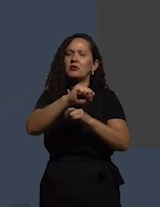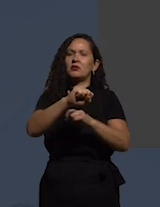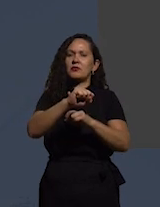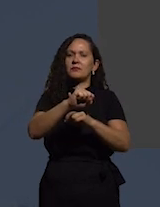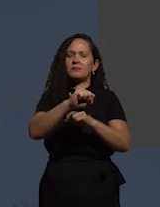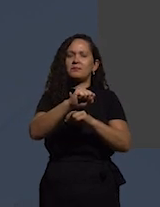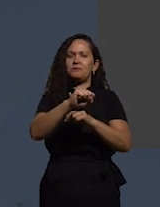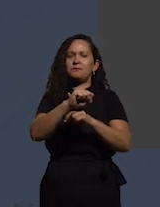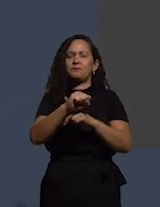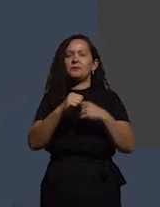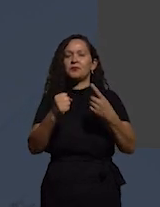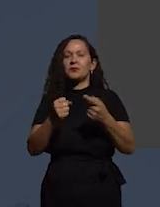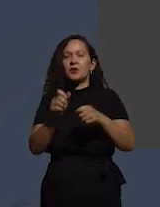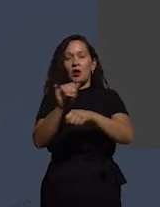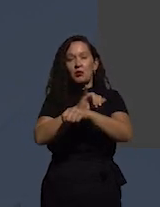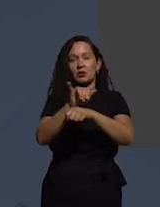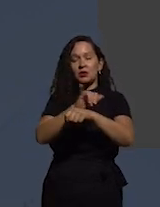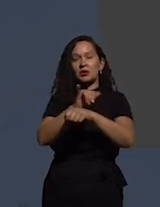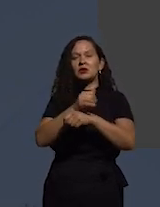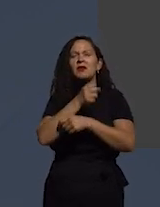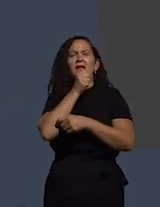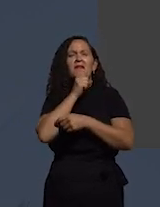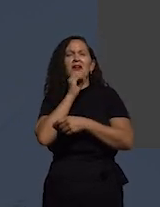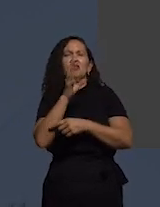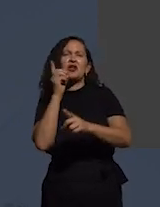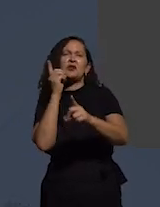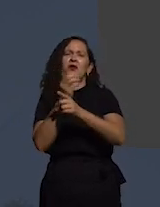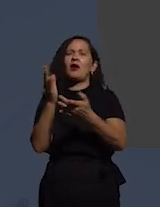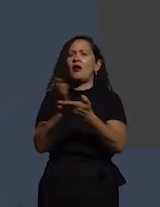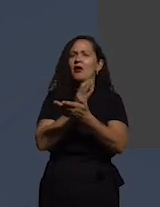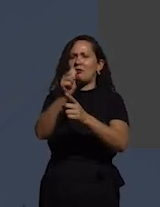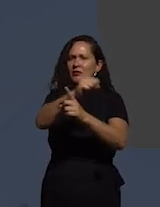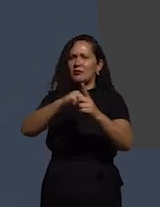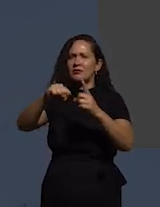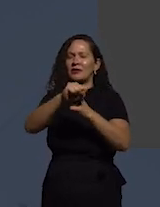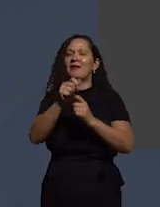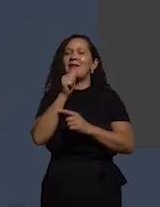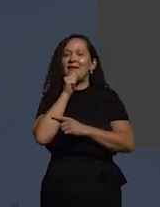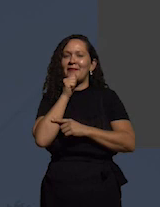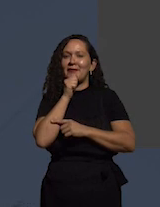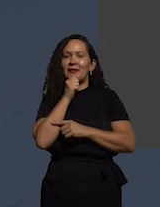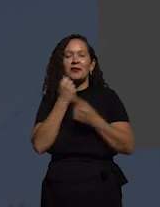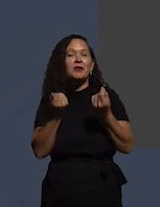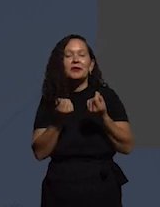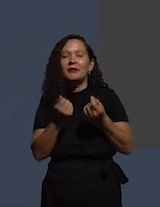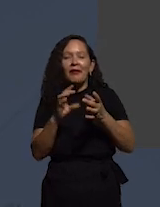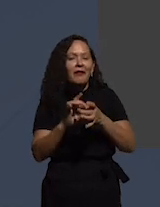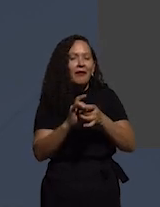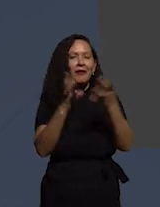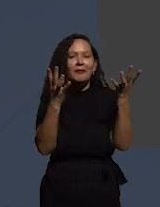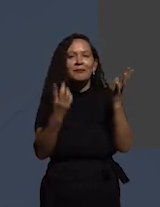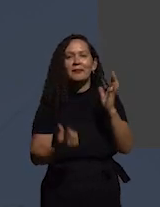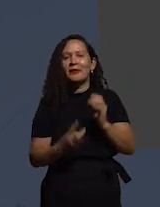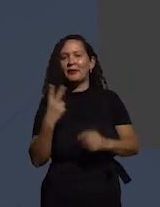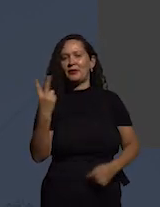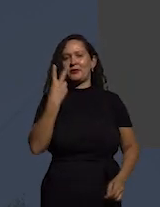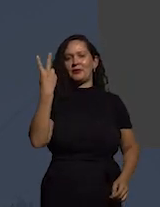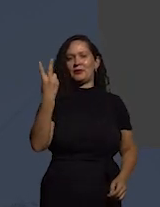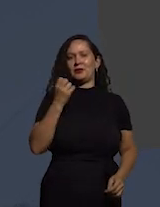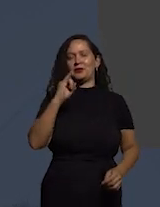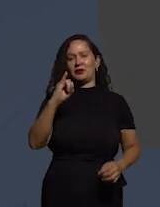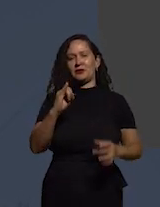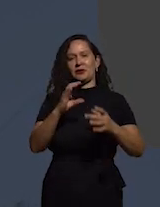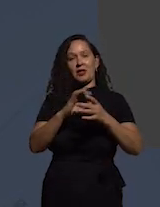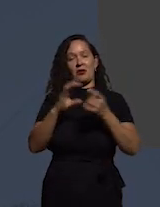esse é um mecanismo velho que nós ainda encontramos em algumas sociedades hoje e o preço para isso é liberdade se você vê o que acontece em Ruanda